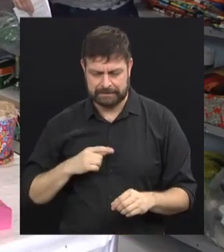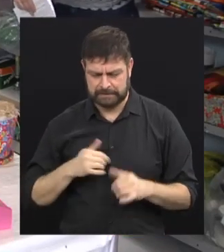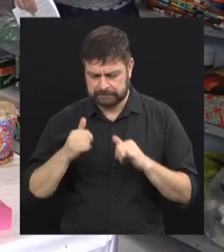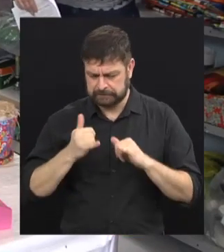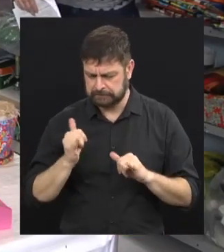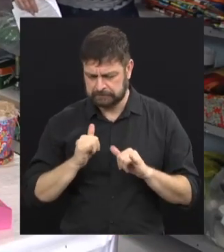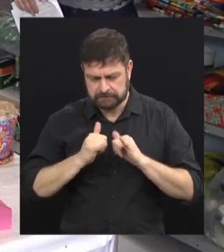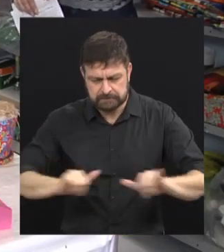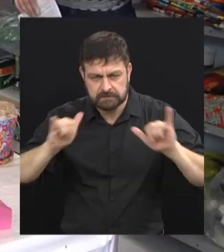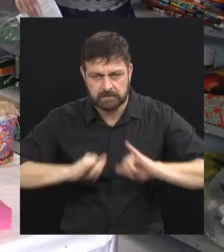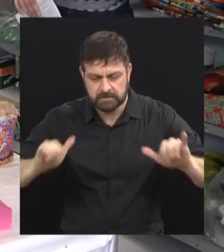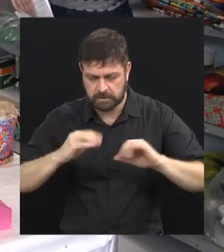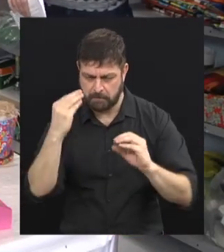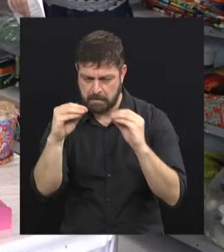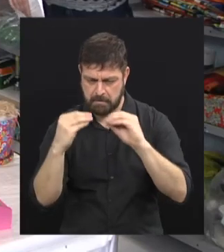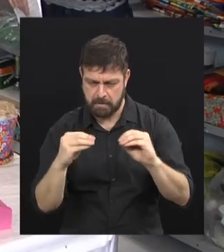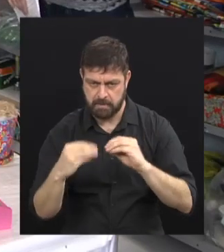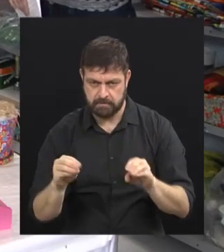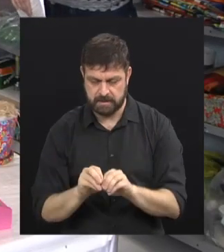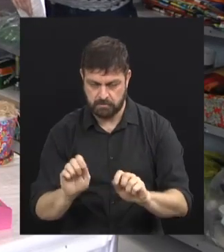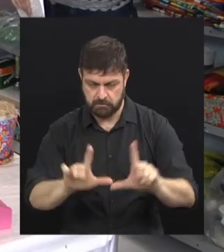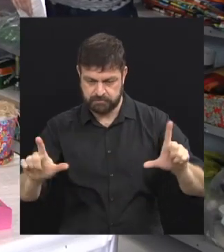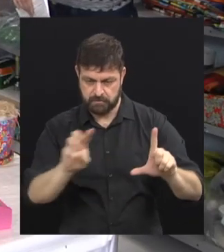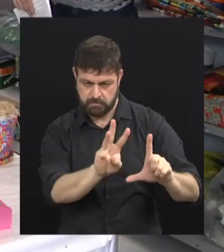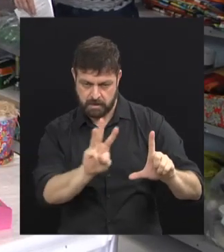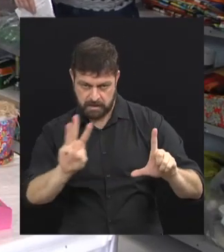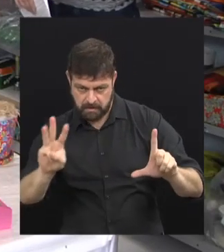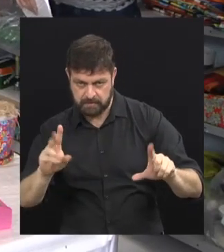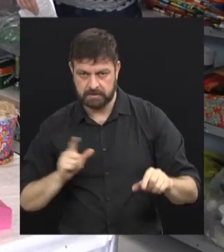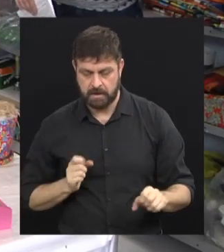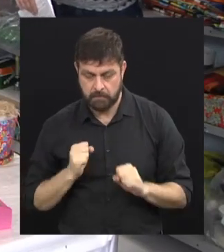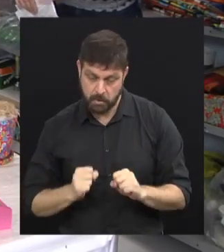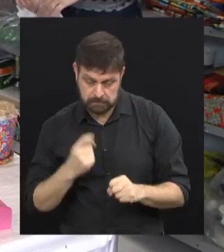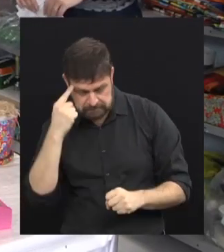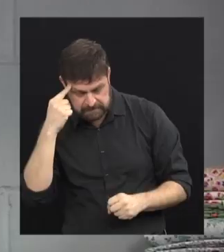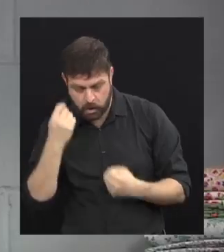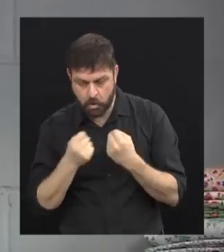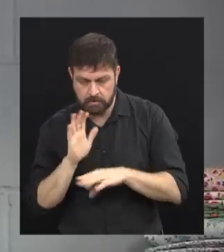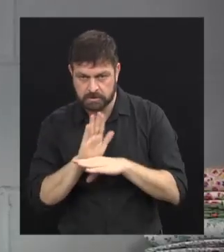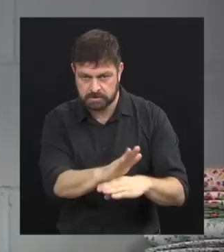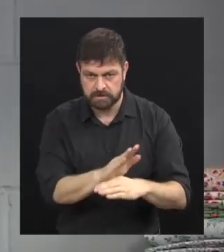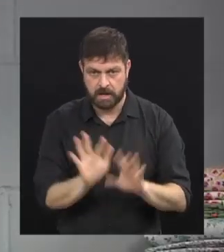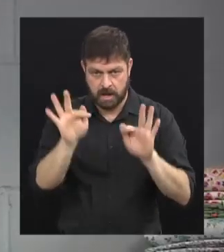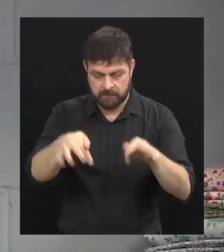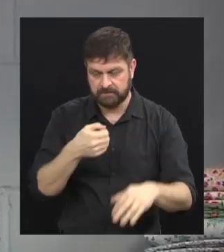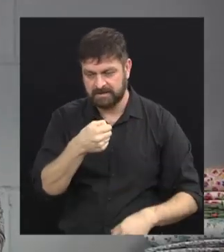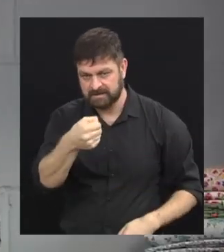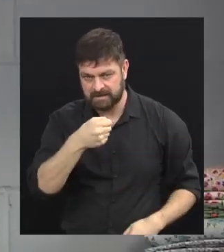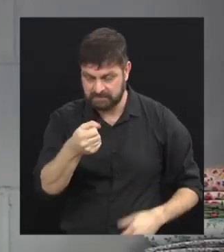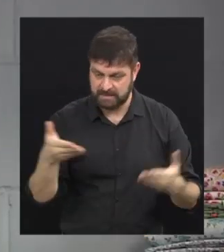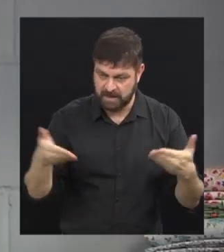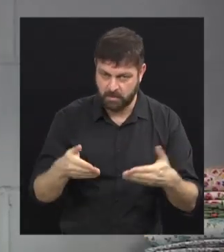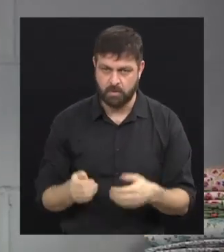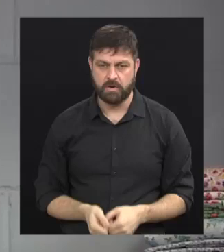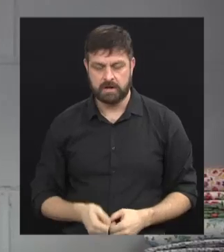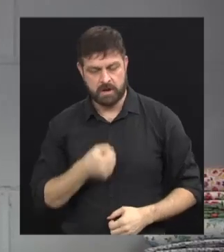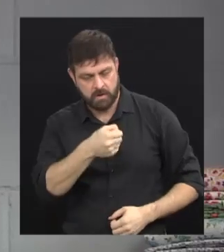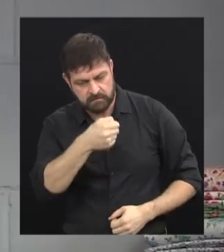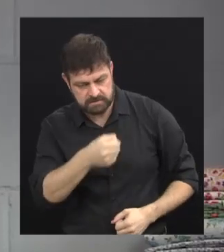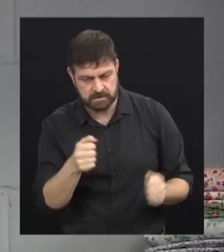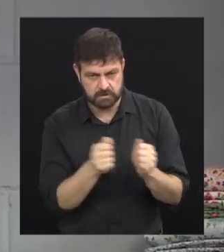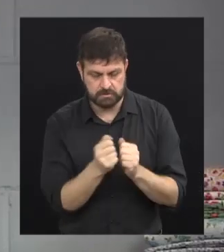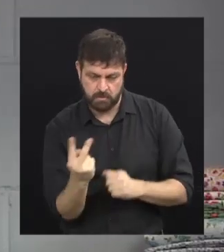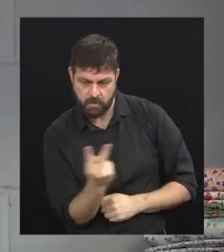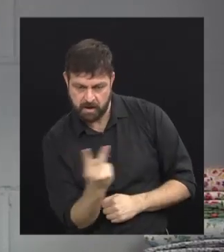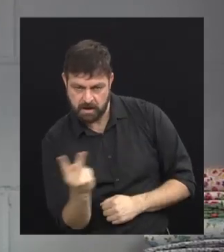essas informações estão disponíveis para quem está assistindo a gente, e pensar em ajudar vocês de alguma forma. é, A gente vai chegando ao fim desse primeiro bloco, eu conversei com a